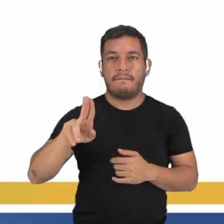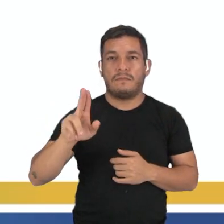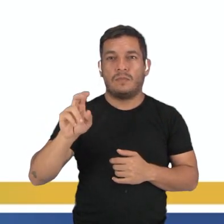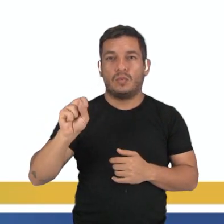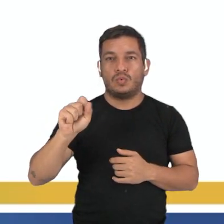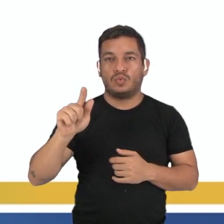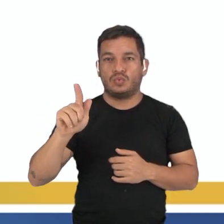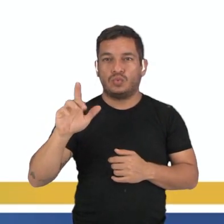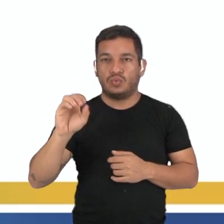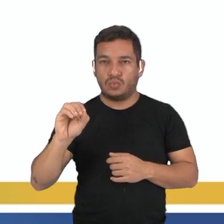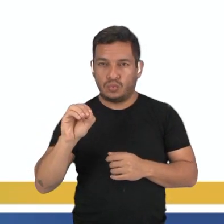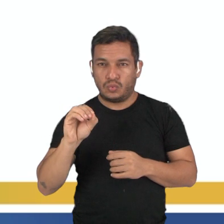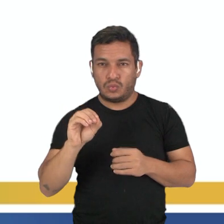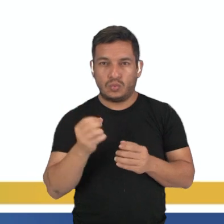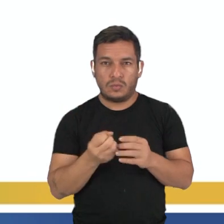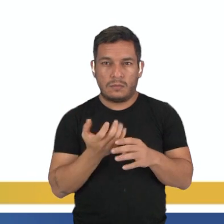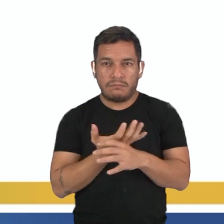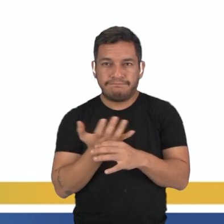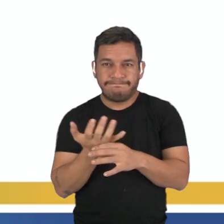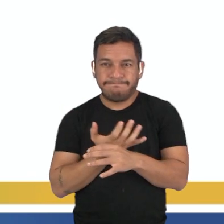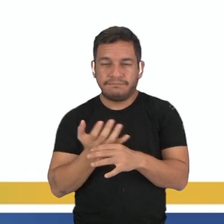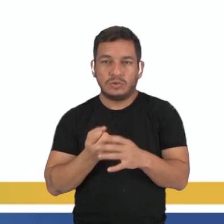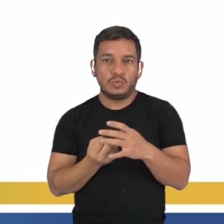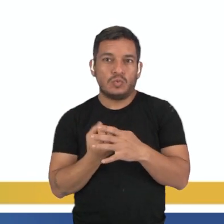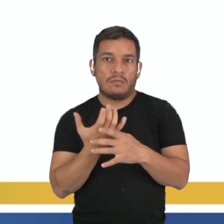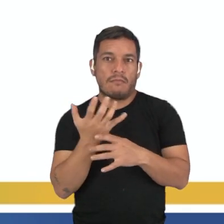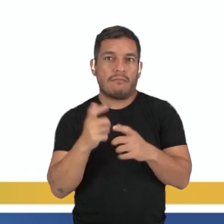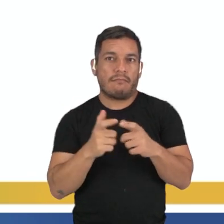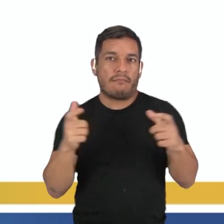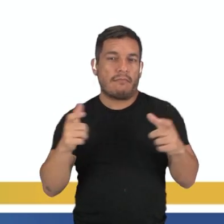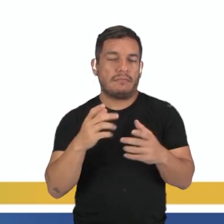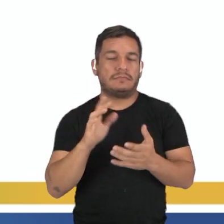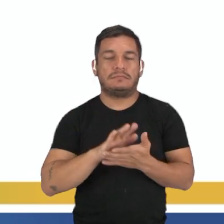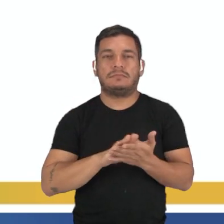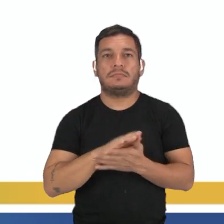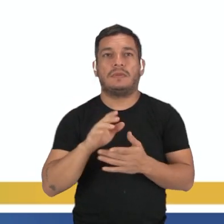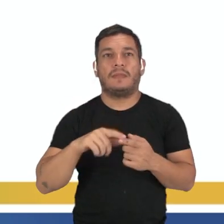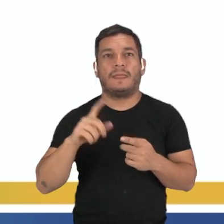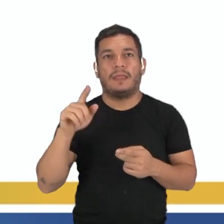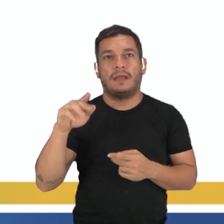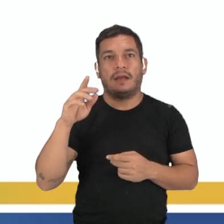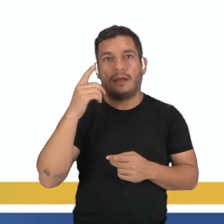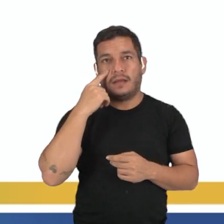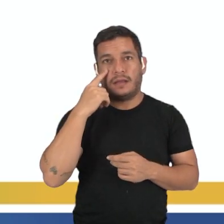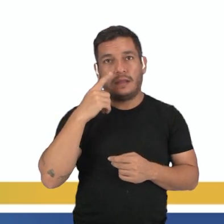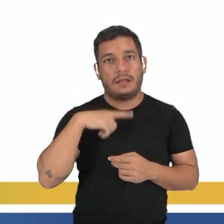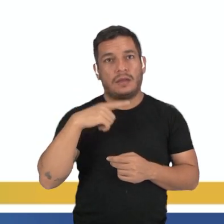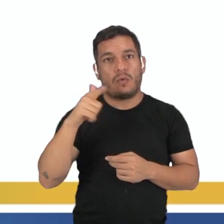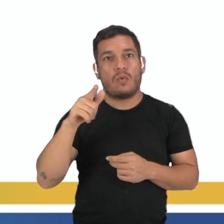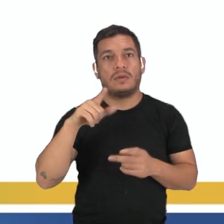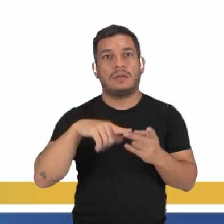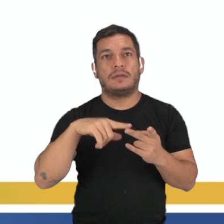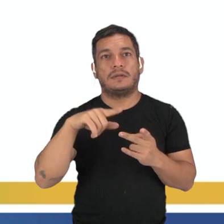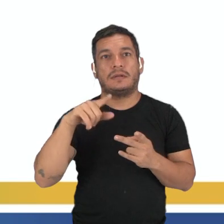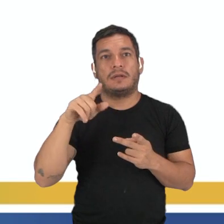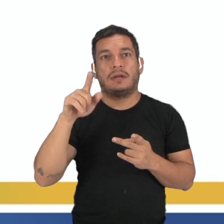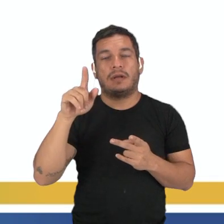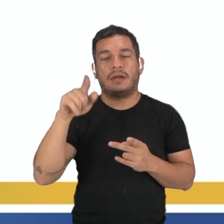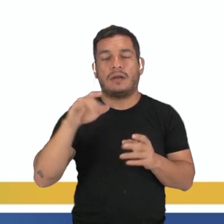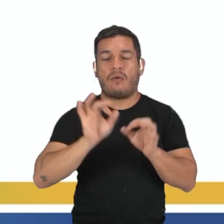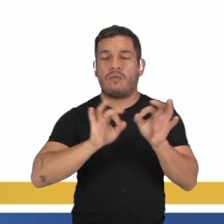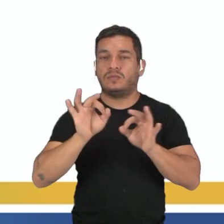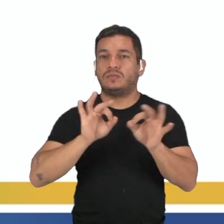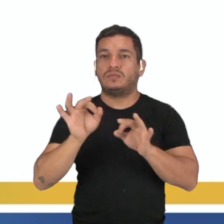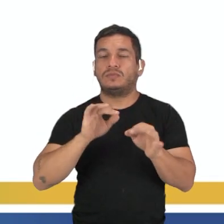crescer tanto. Já as exitinhas, são pteridófitas que possuem um caule um pouco mais articuladas com a